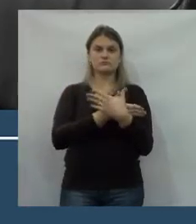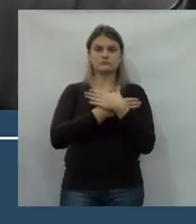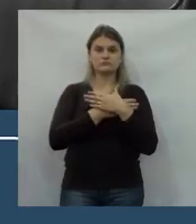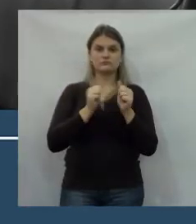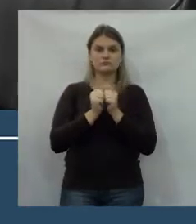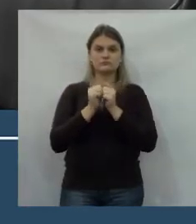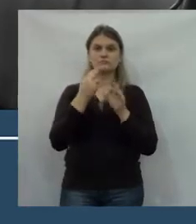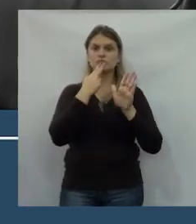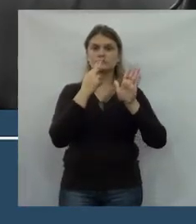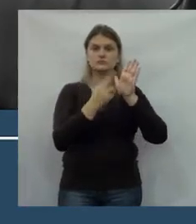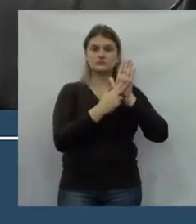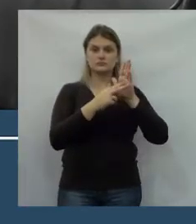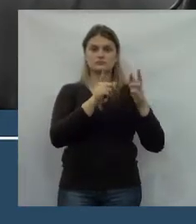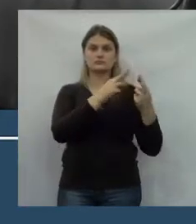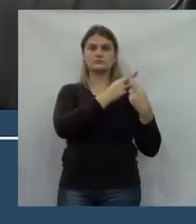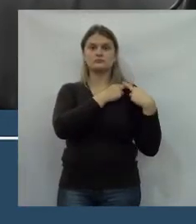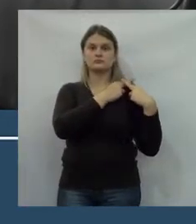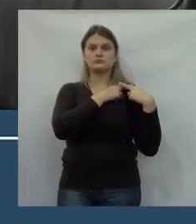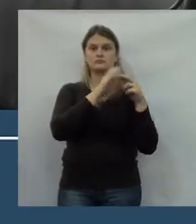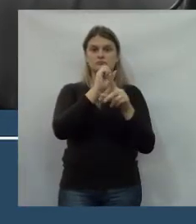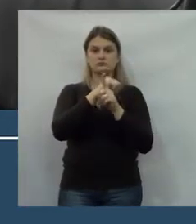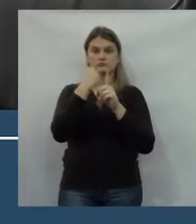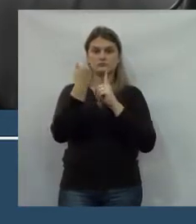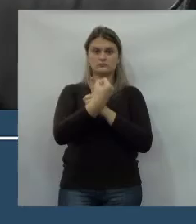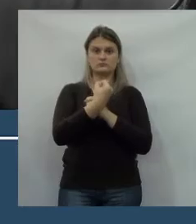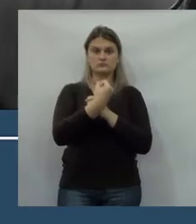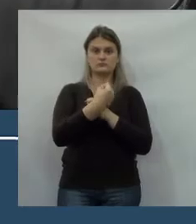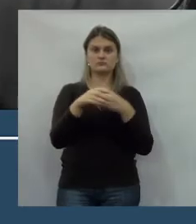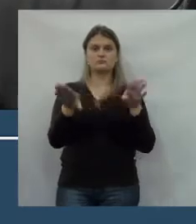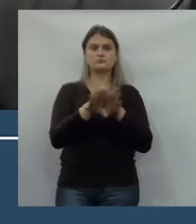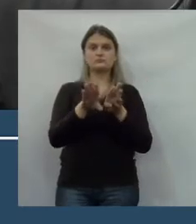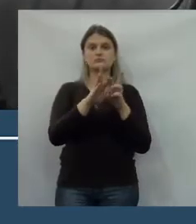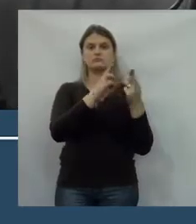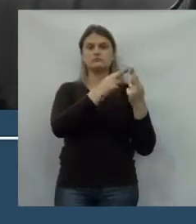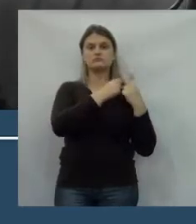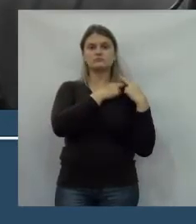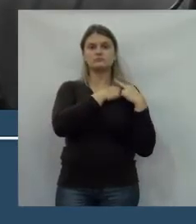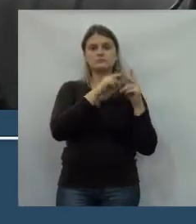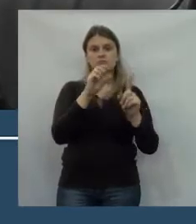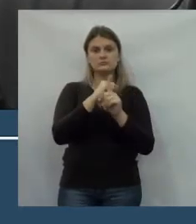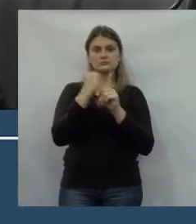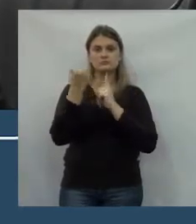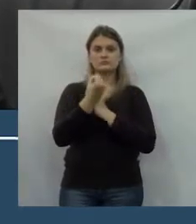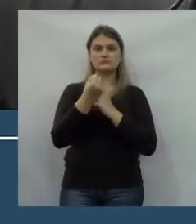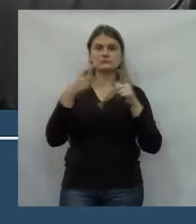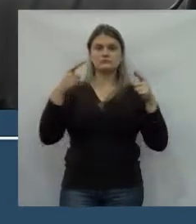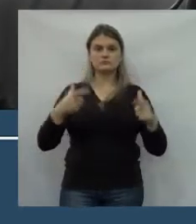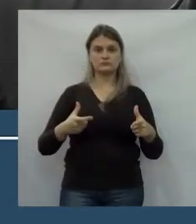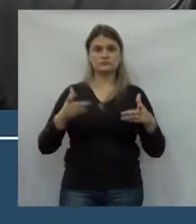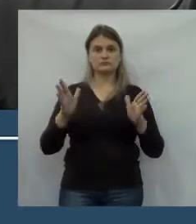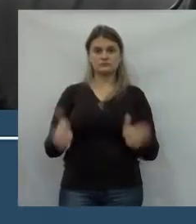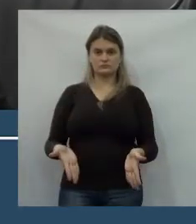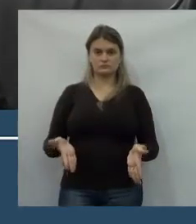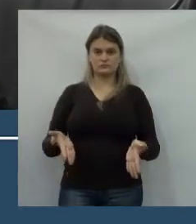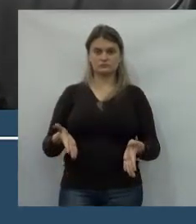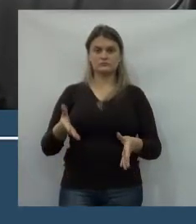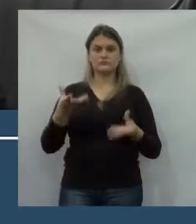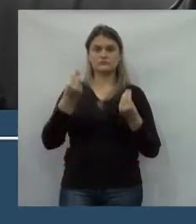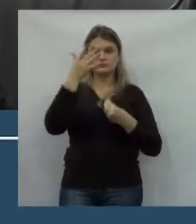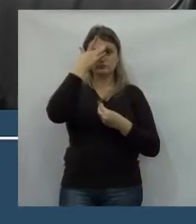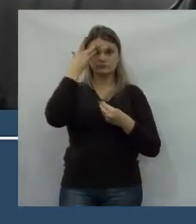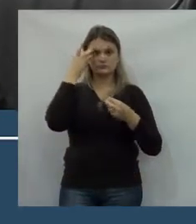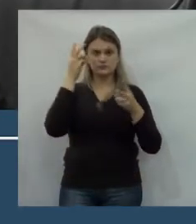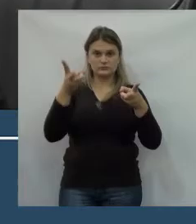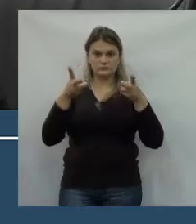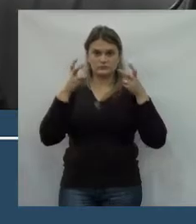veio com a proposta de uma responsabilidade social. Uma responsabilidade social, onde, hoje, muito